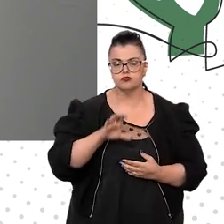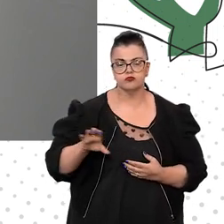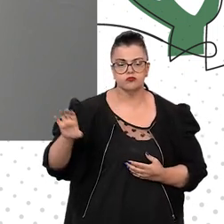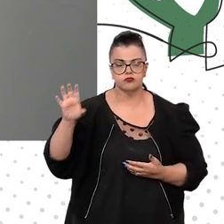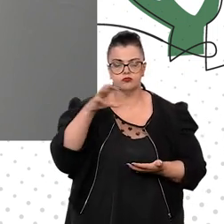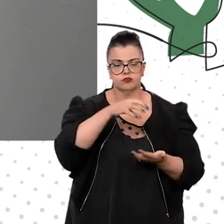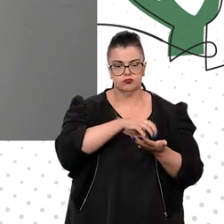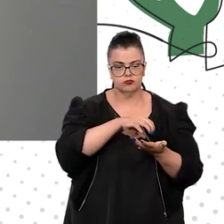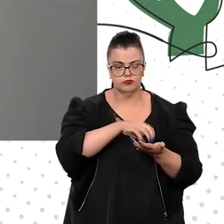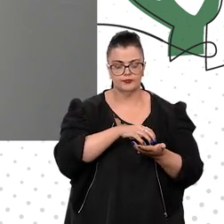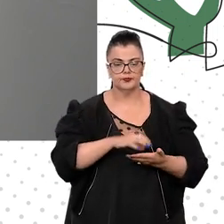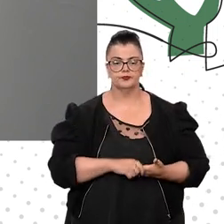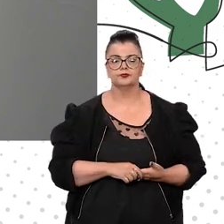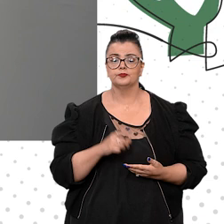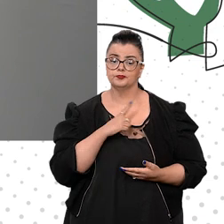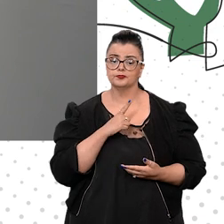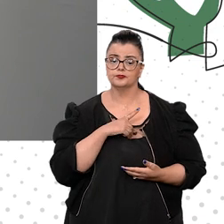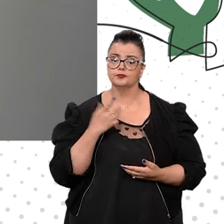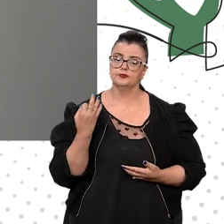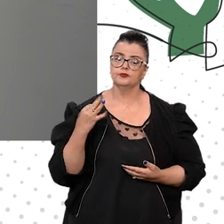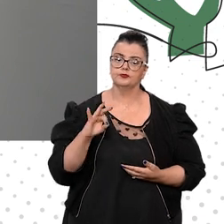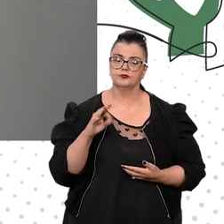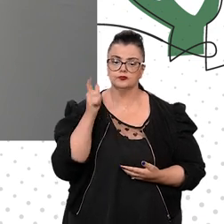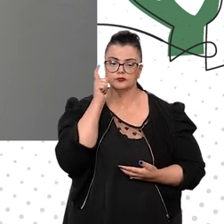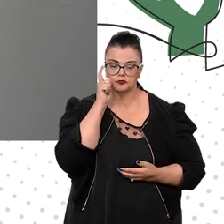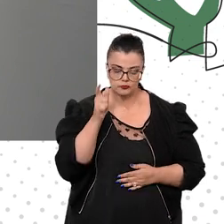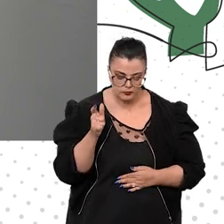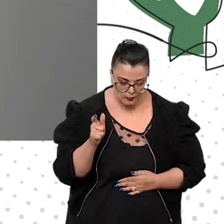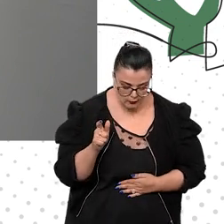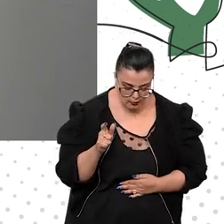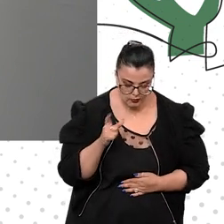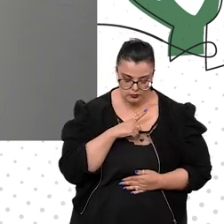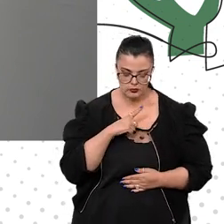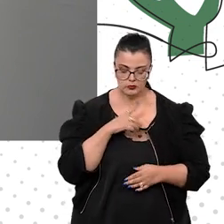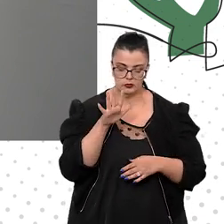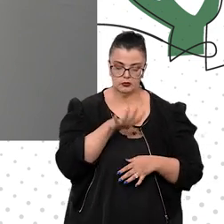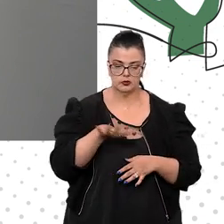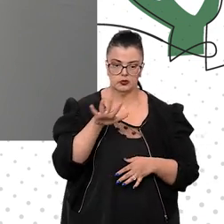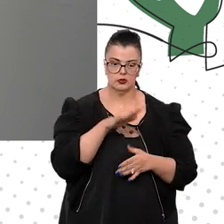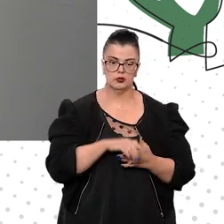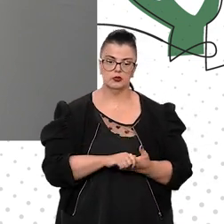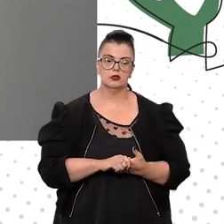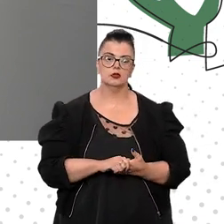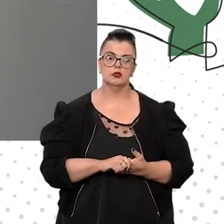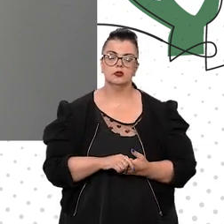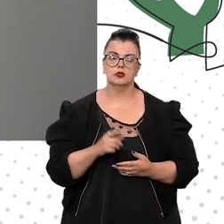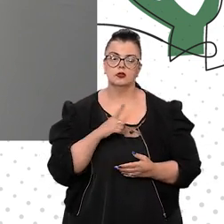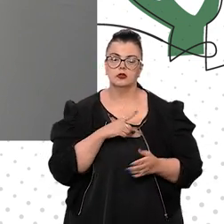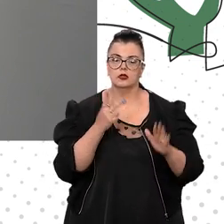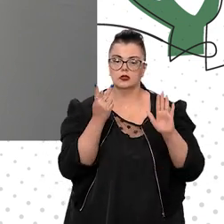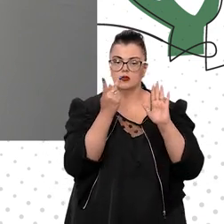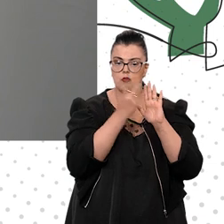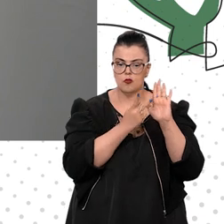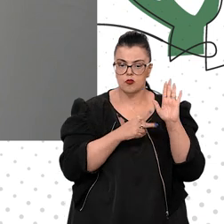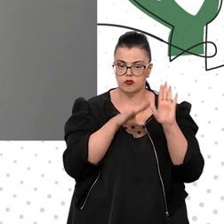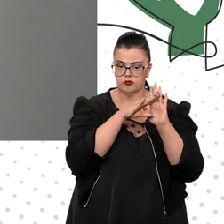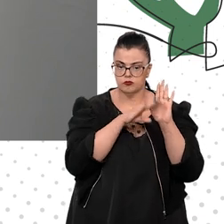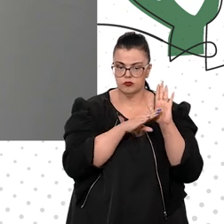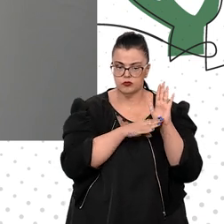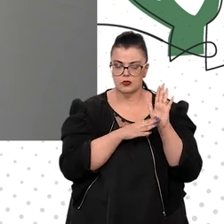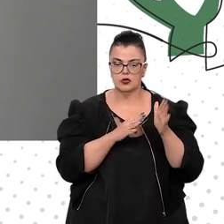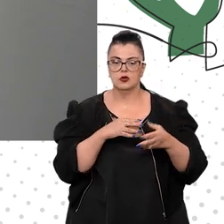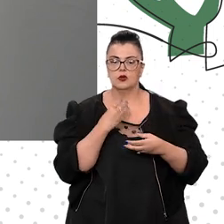que convergem seus interesses para essa área. Temos programa de brigada em libras.